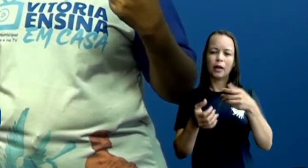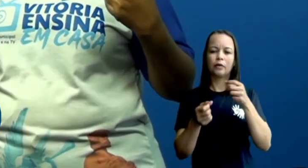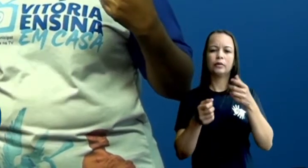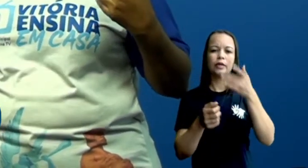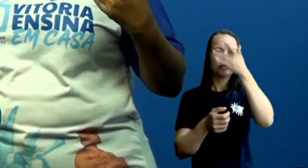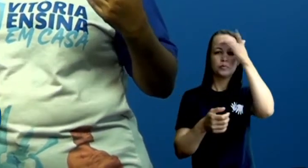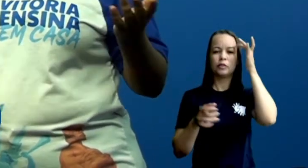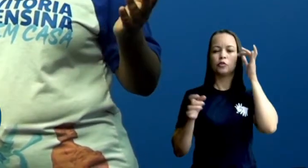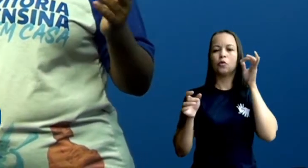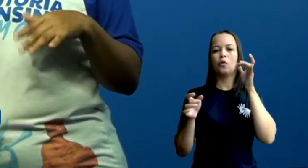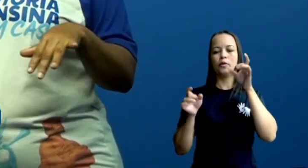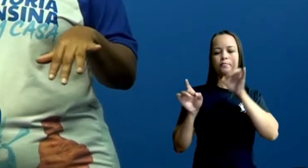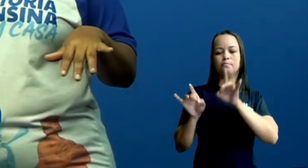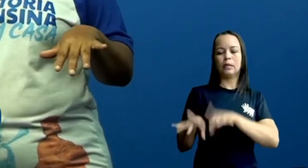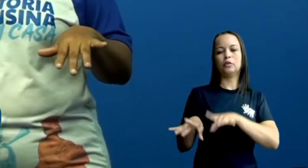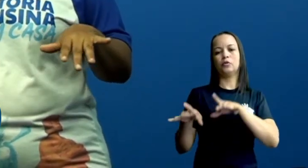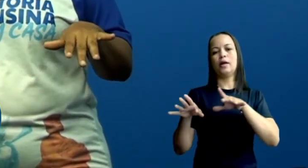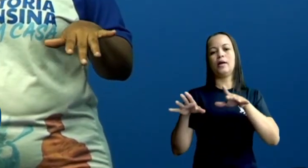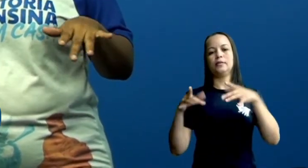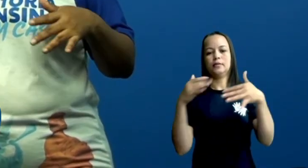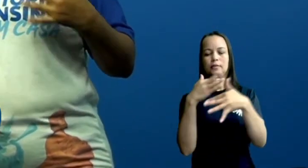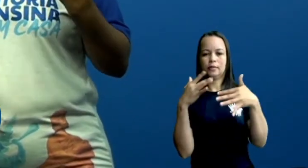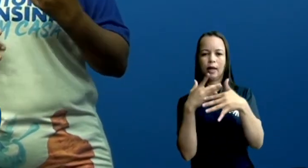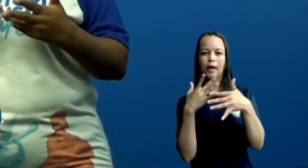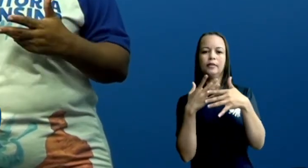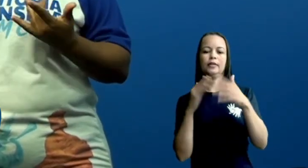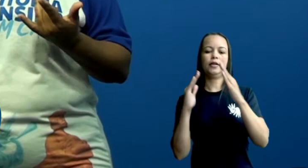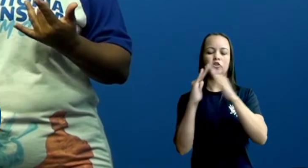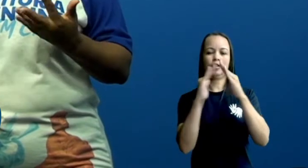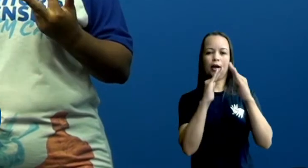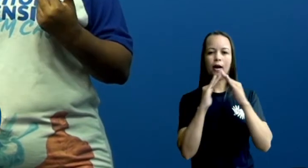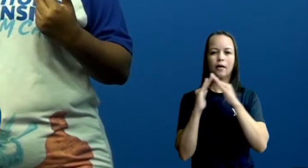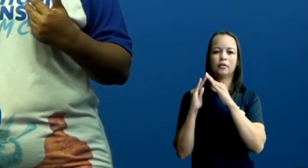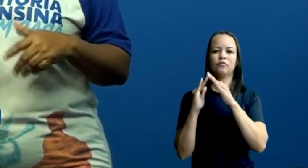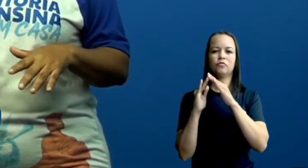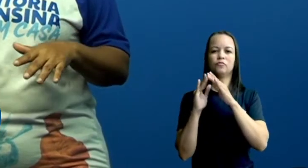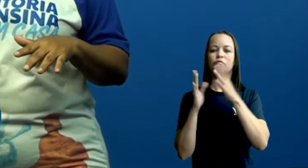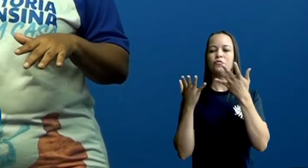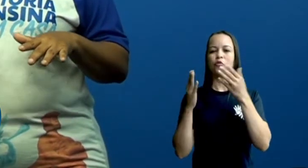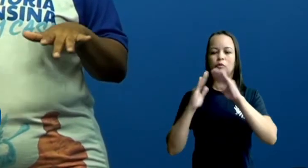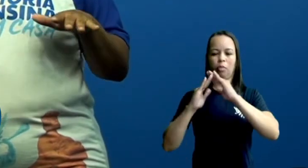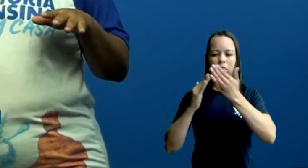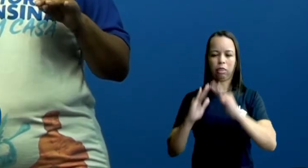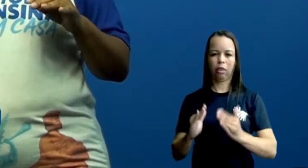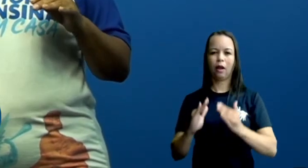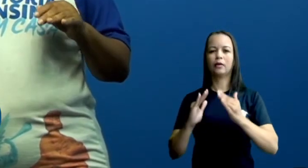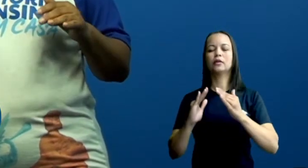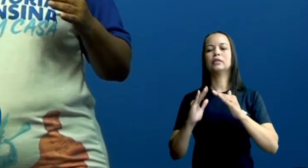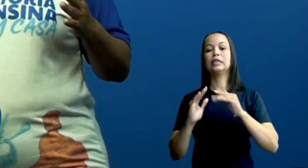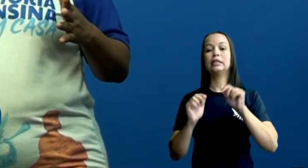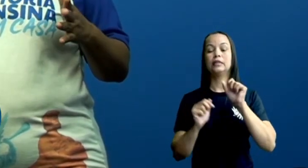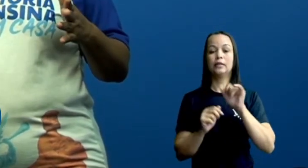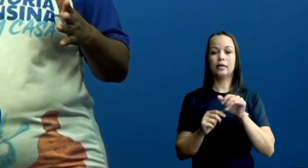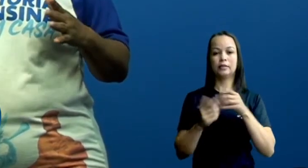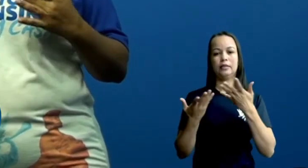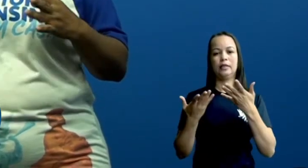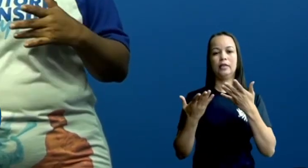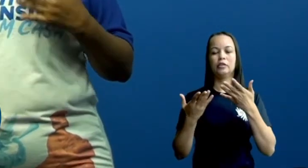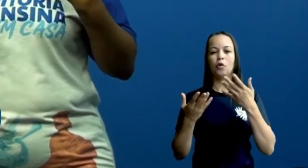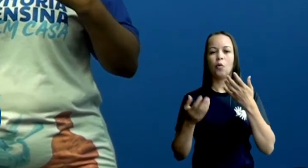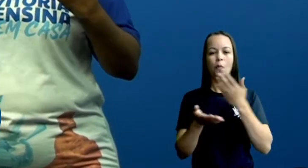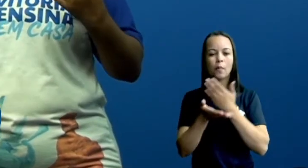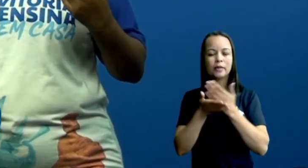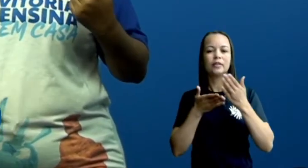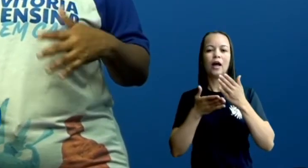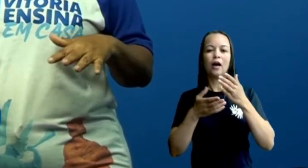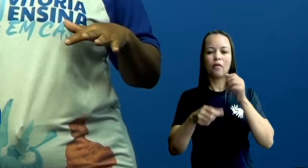abandonassem a cidade e que as casas fossem derrubadas, porque eles acreditavam que assim eles iriam conter a epidemia. Mas